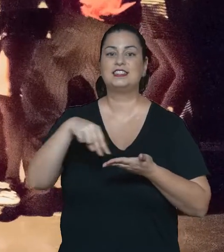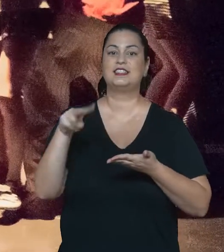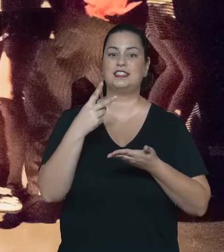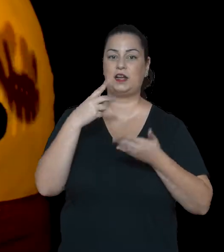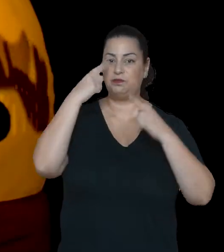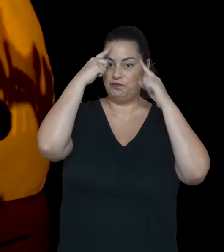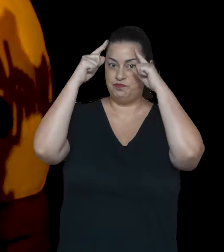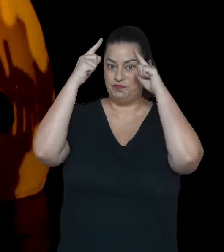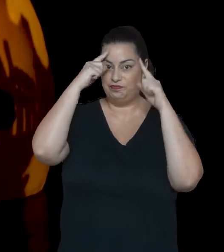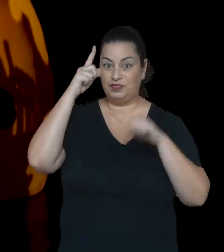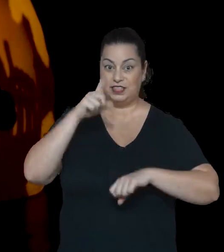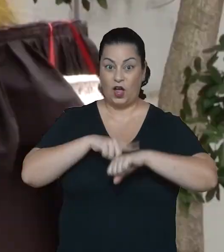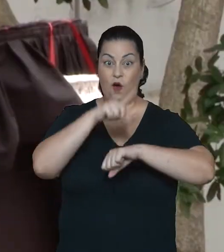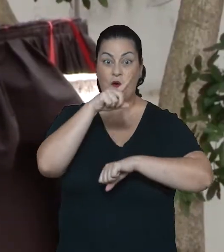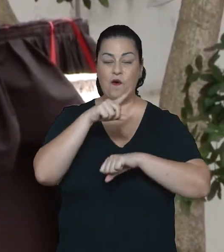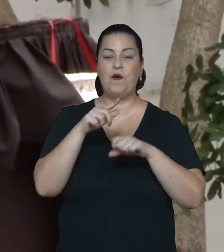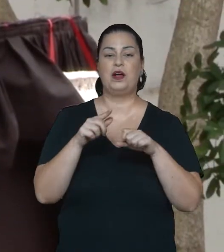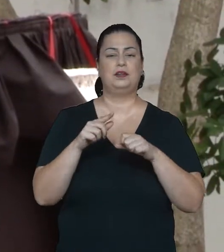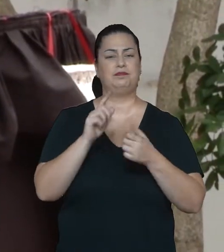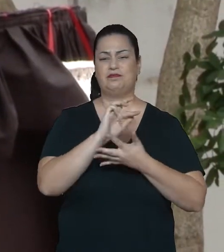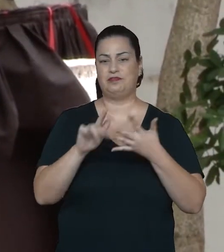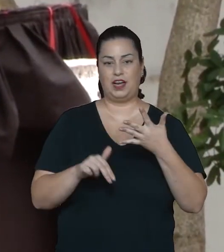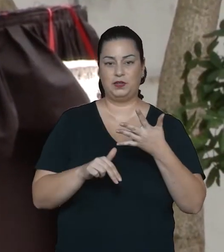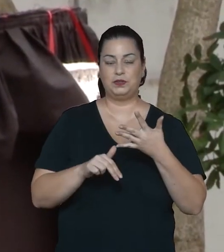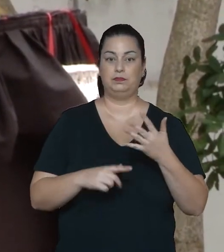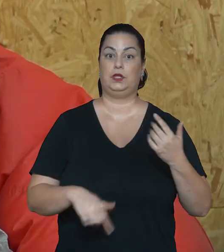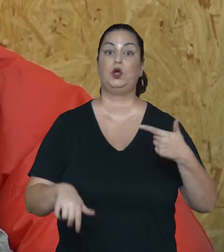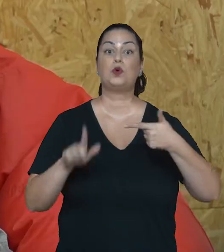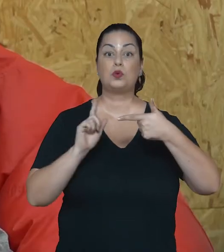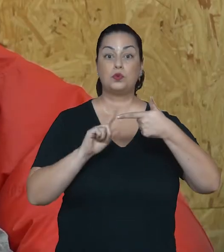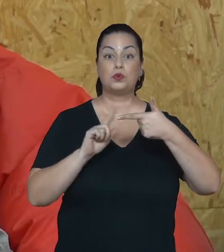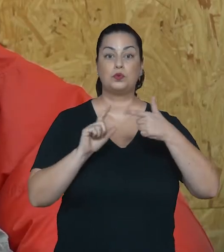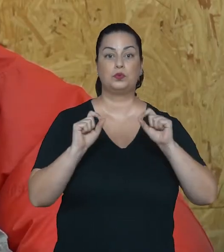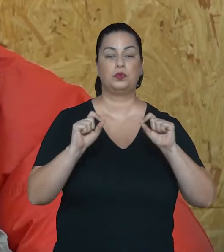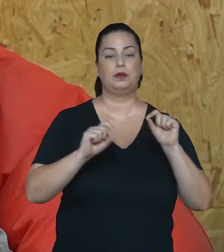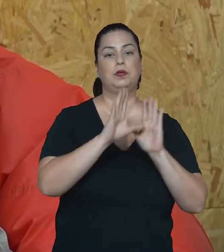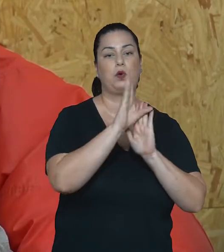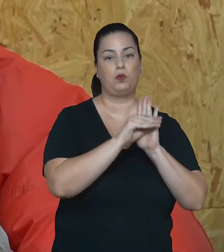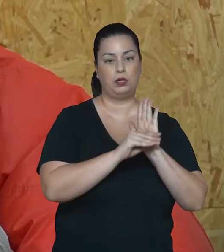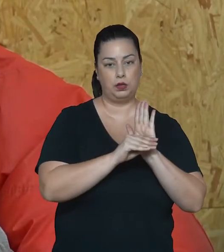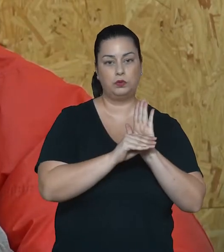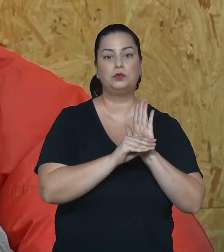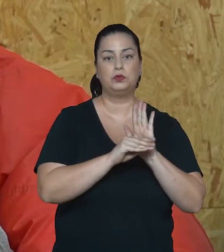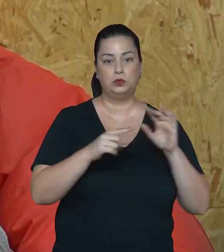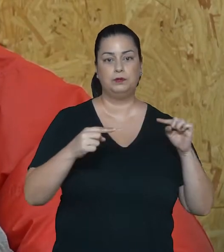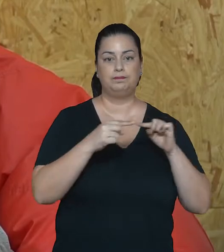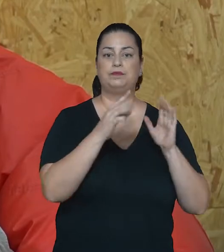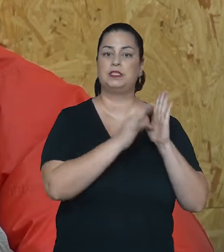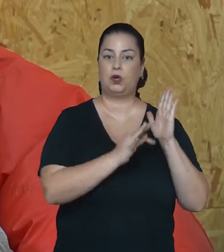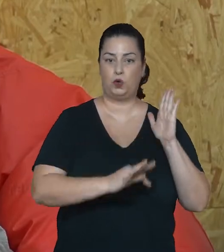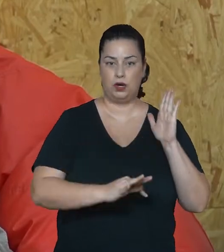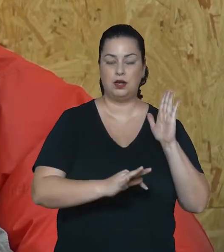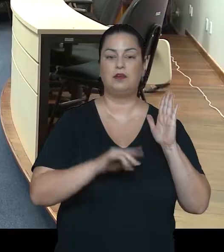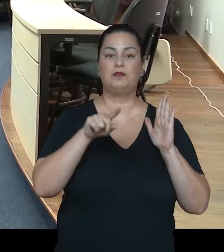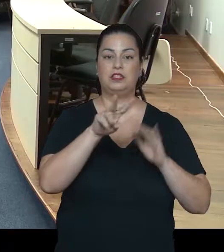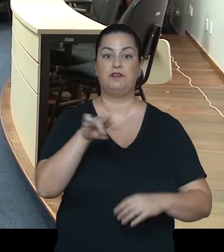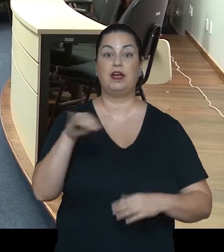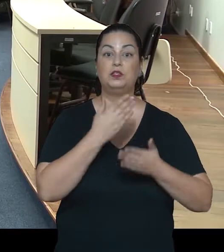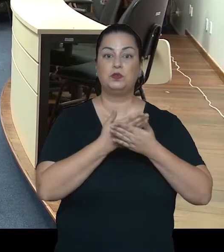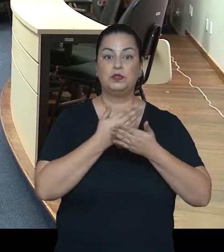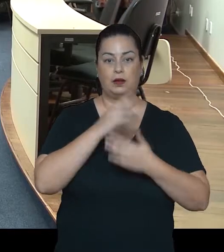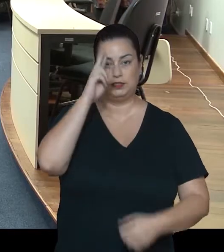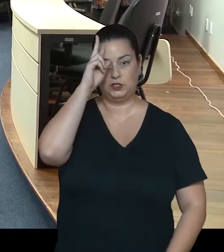dança, improvisação, entre outros. No segundo deles, em conteúdos teóricos, é